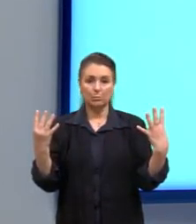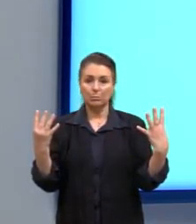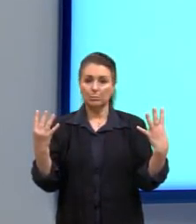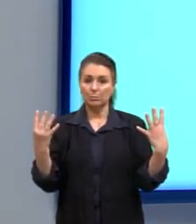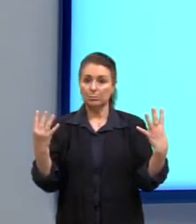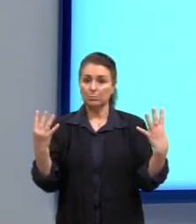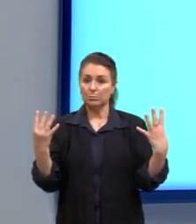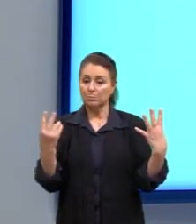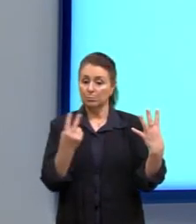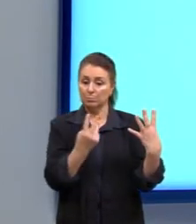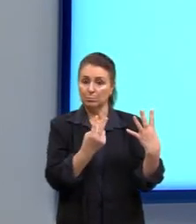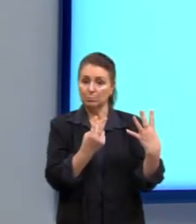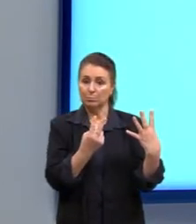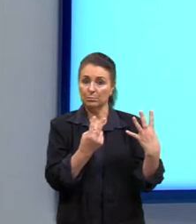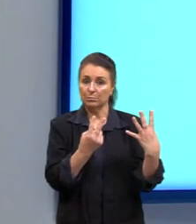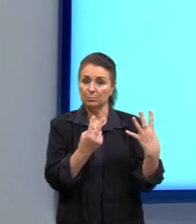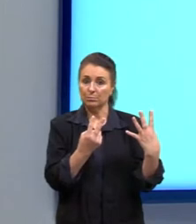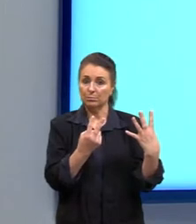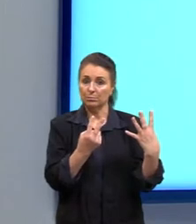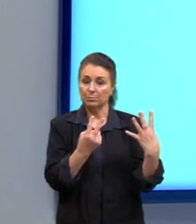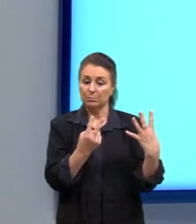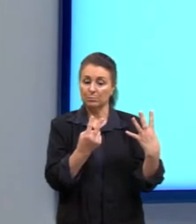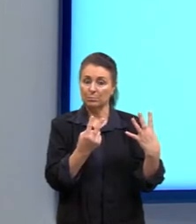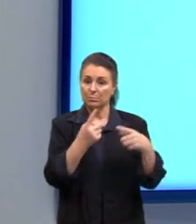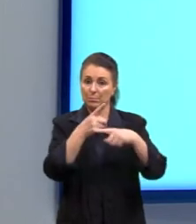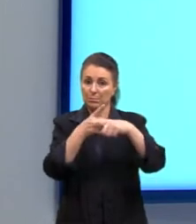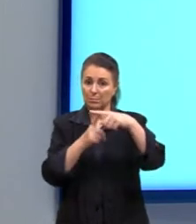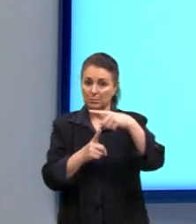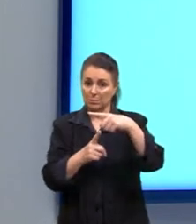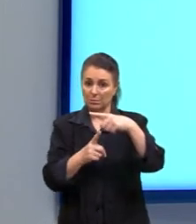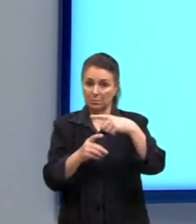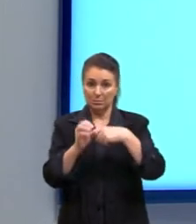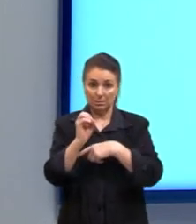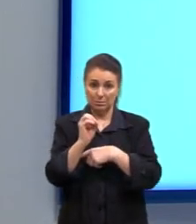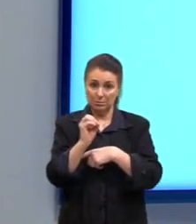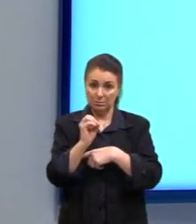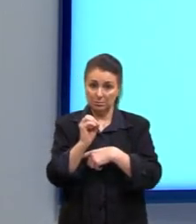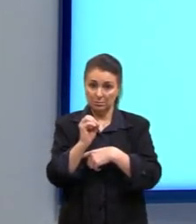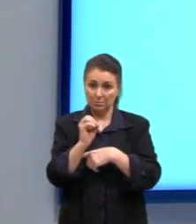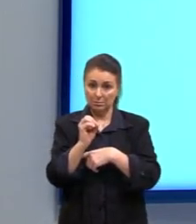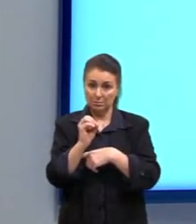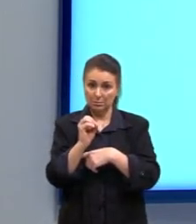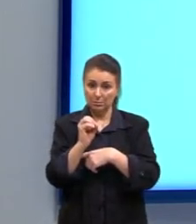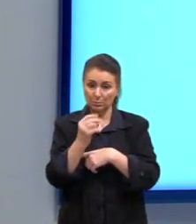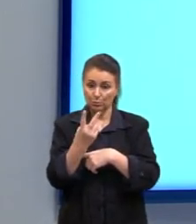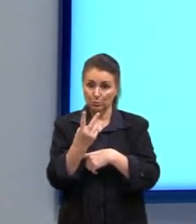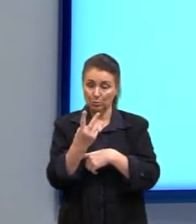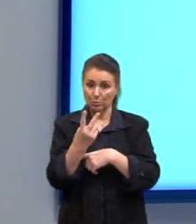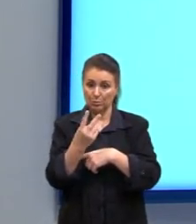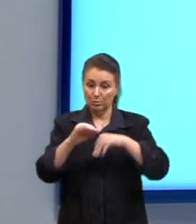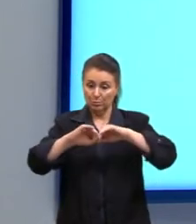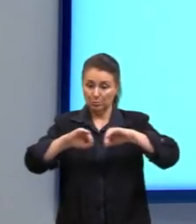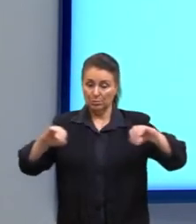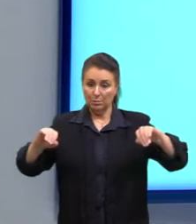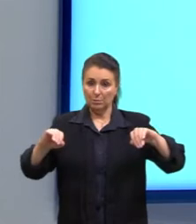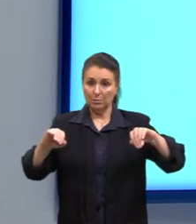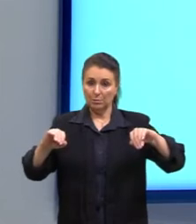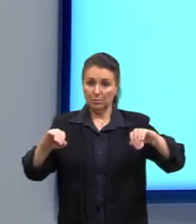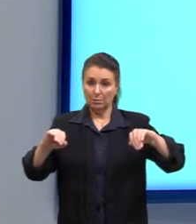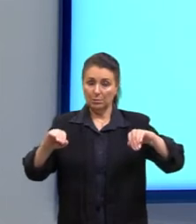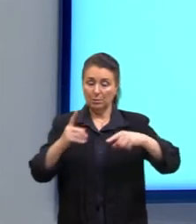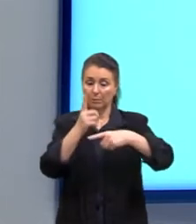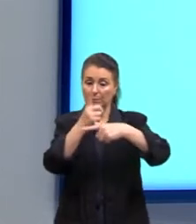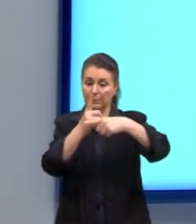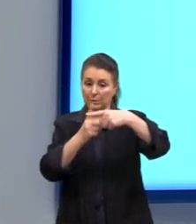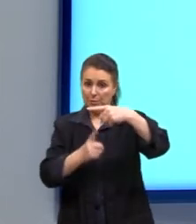sobrar 2. Se eu eliminar eles, a mediana vai ser o quê? Zero? Não pode. Porque a mediana tem que ser um conjunto, um intervalo